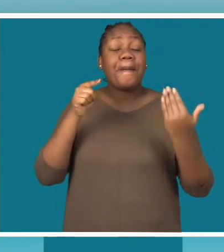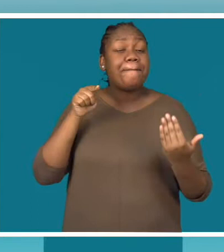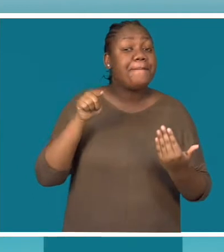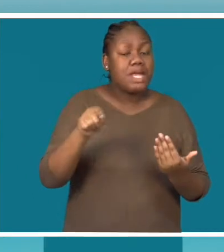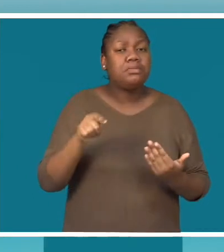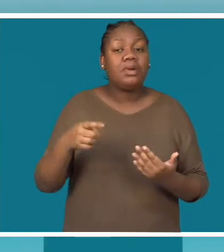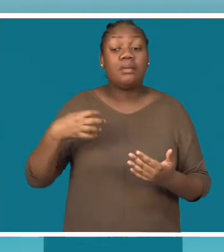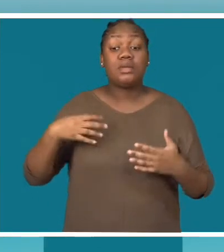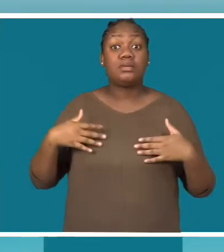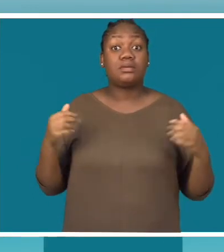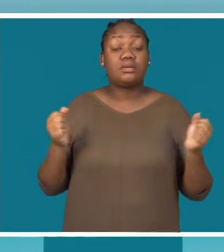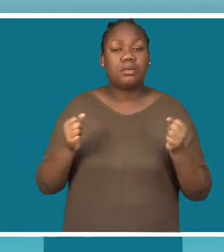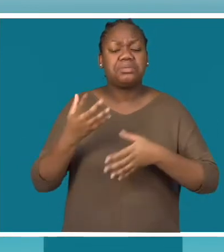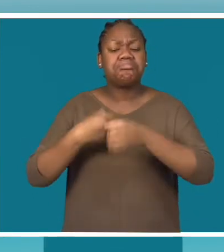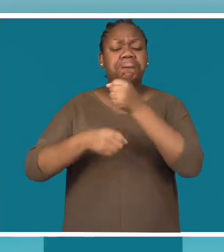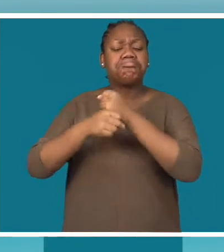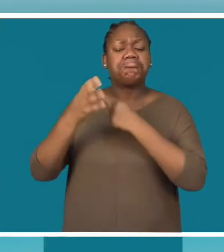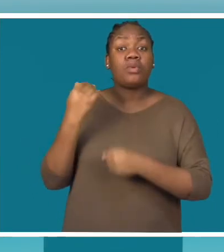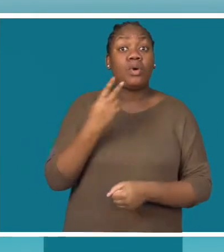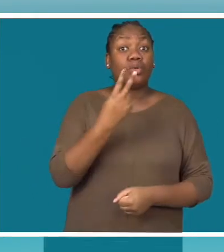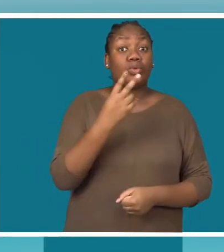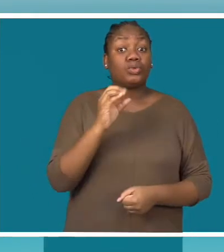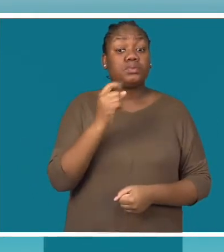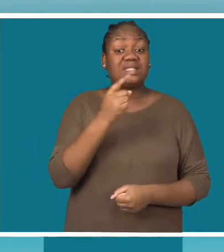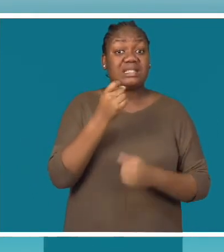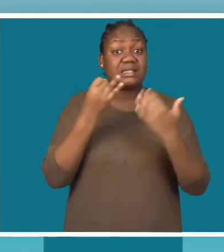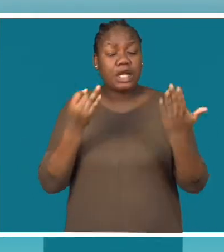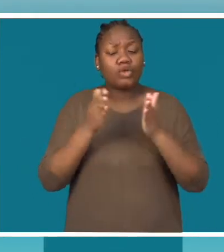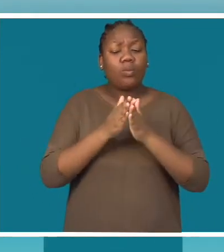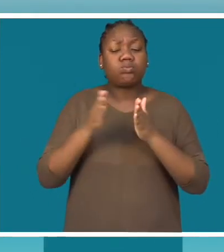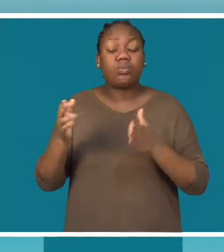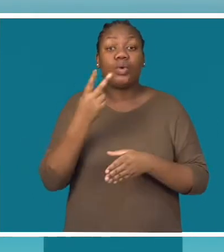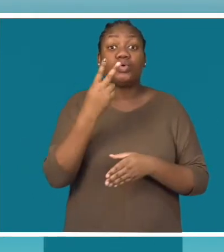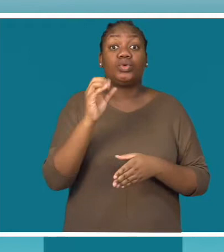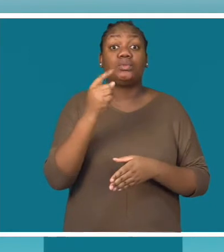o número de doentes com tuberculose cresceu em cerca de 9 mil casos.